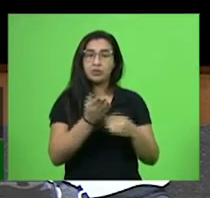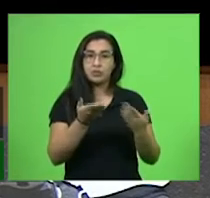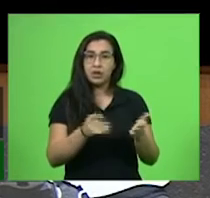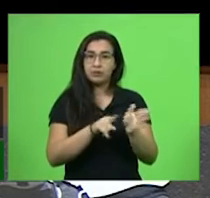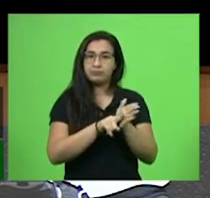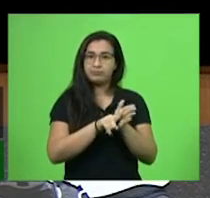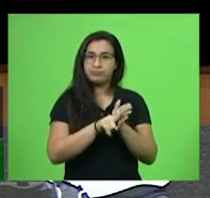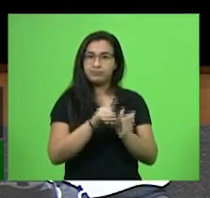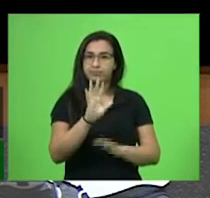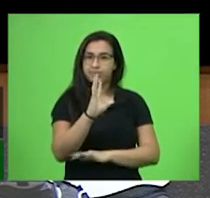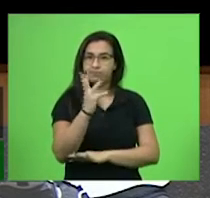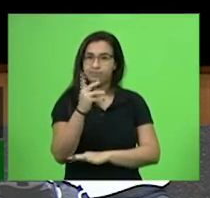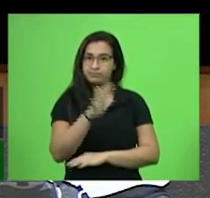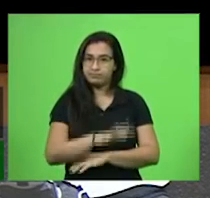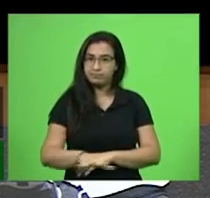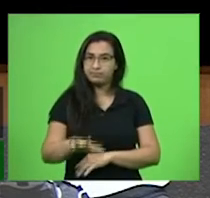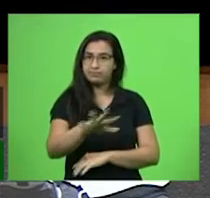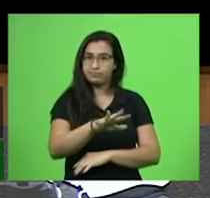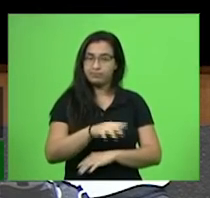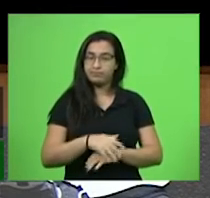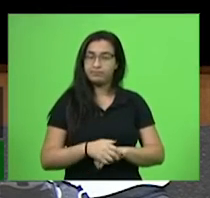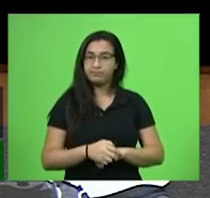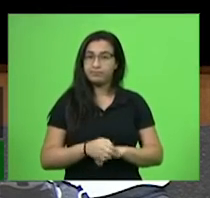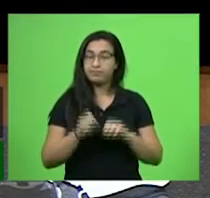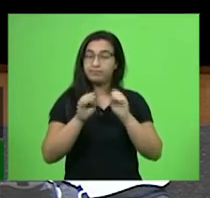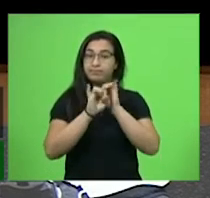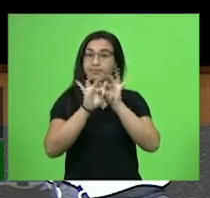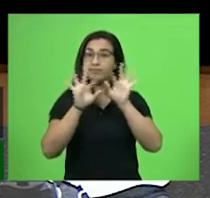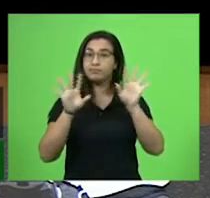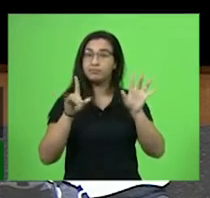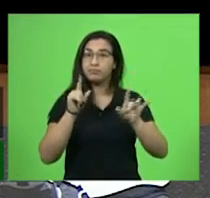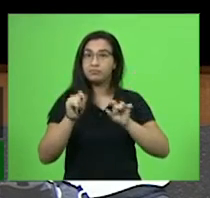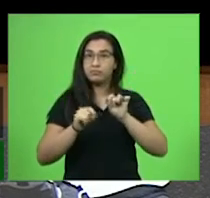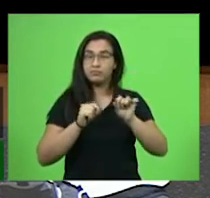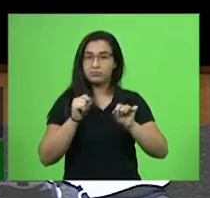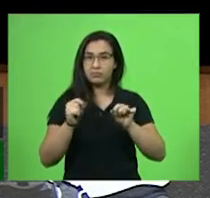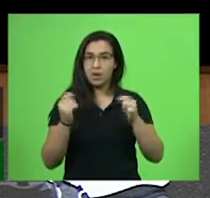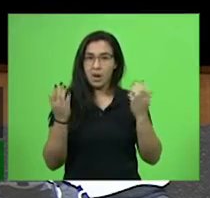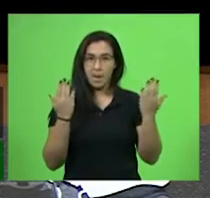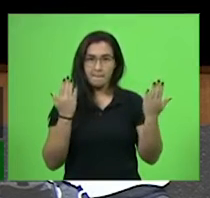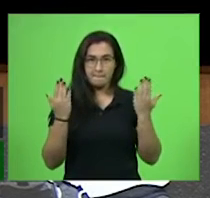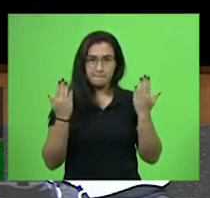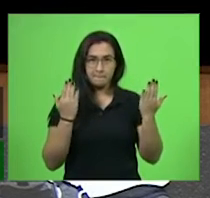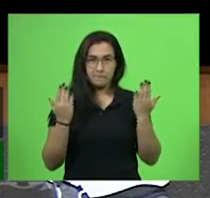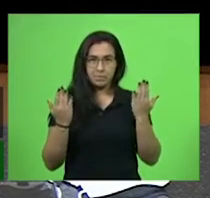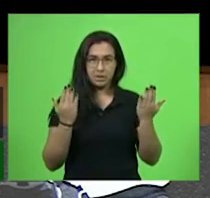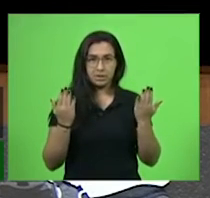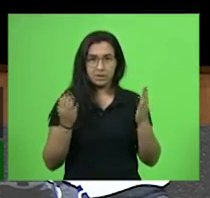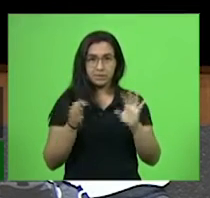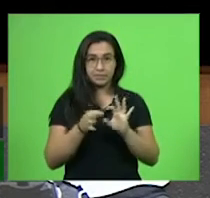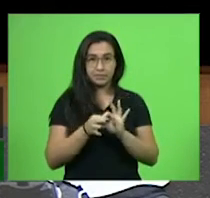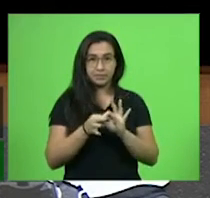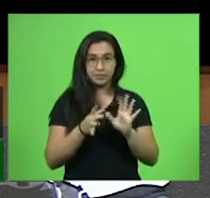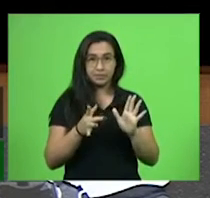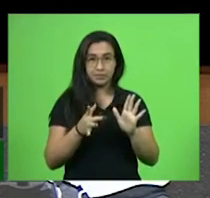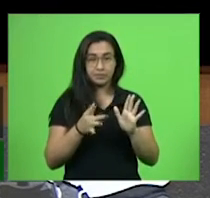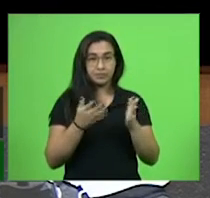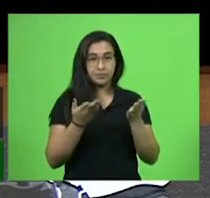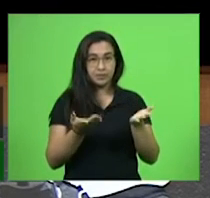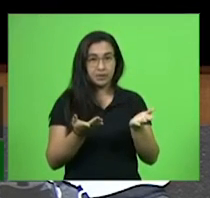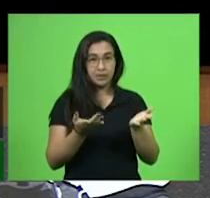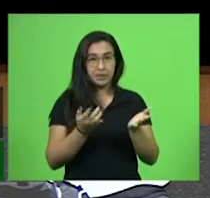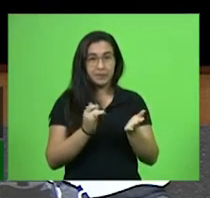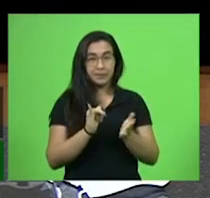deixarmos mais claro, deputado Sopelso, basta que tracemos um paralelo com a questão da declaração do imposto de